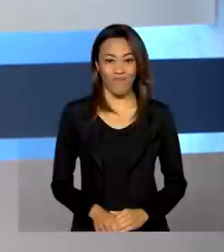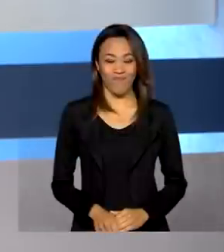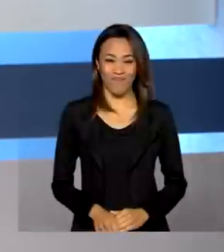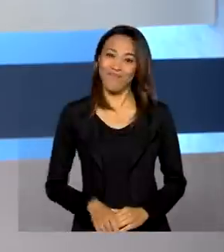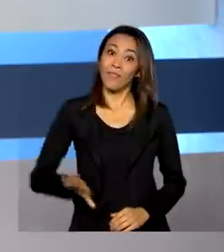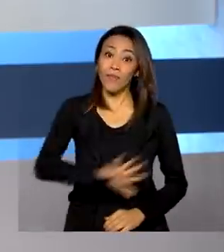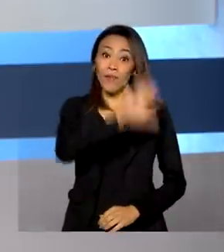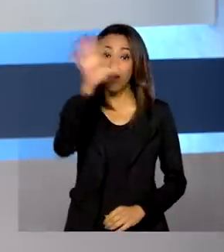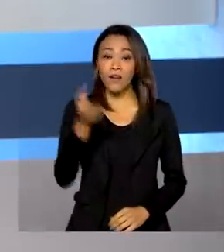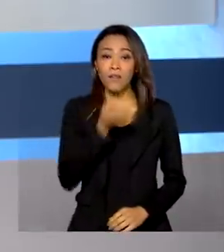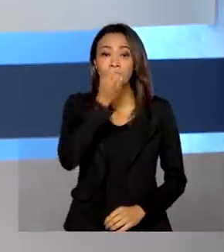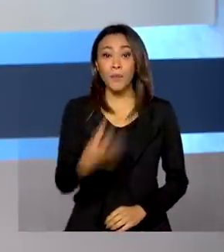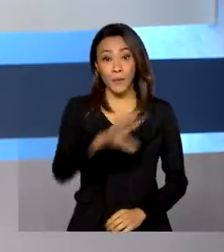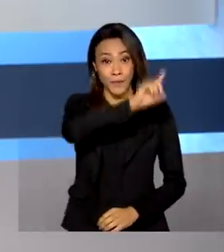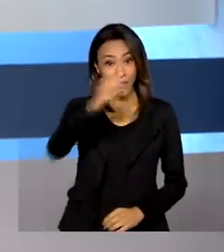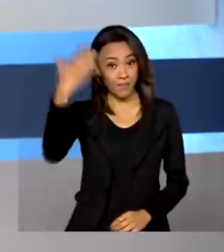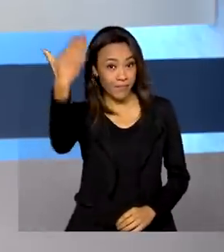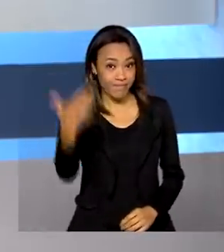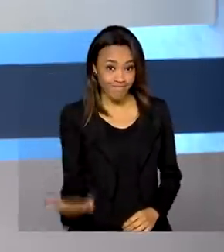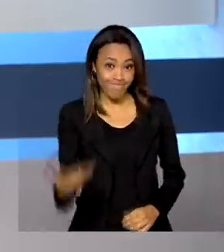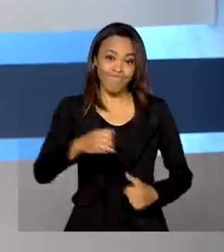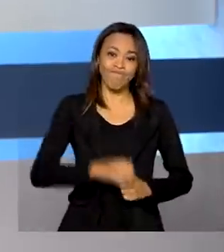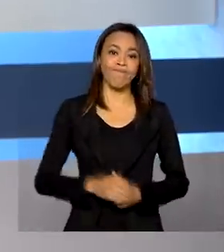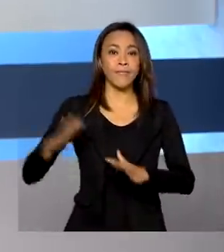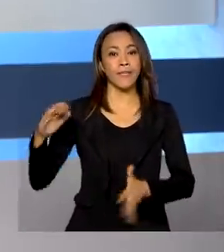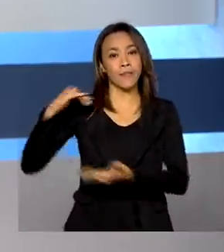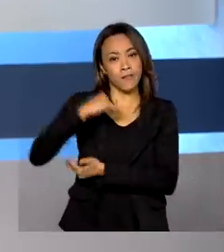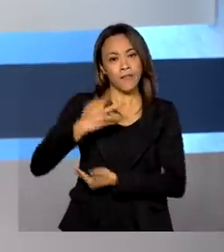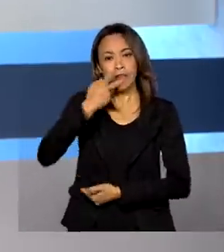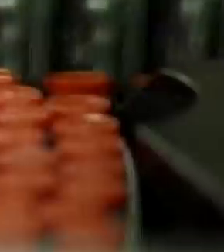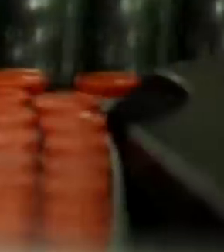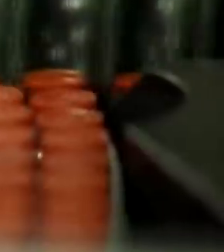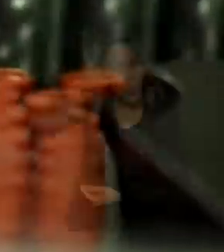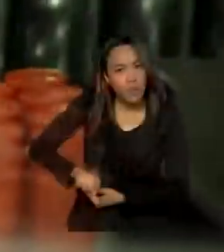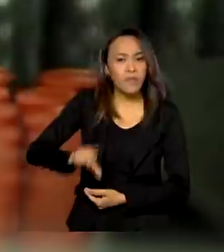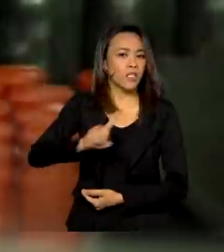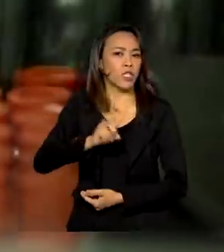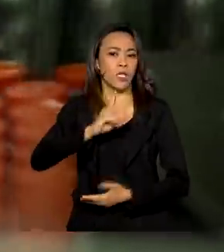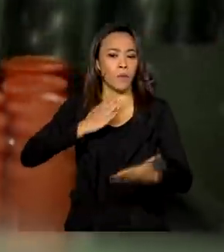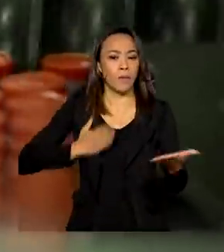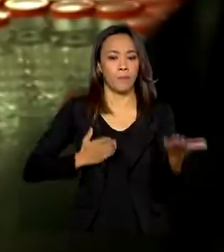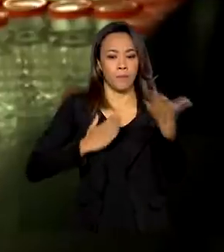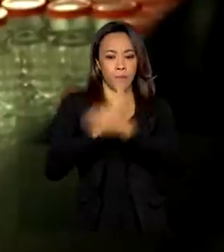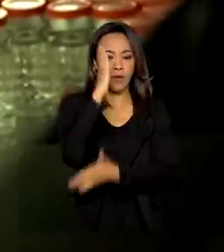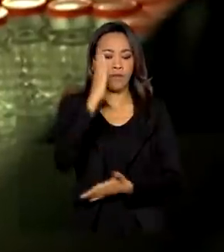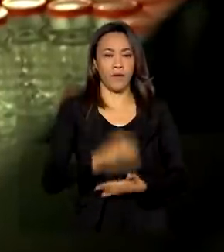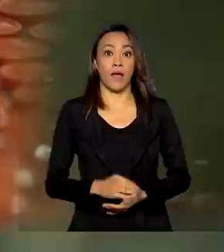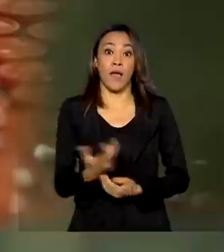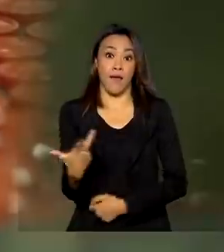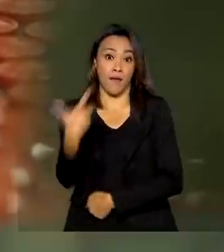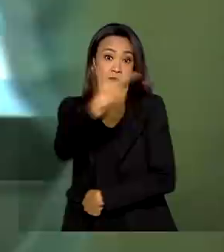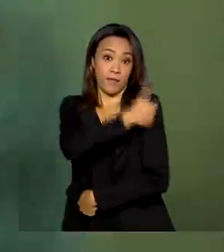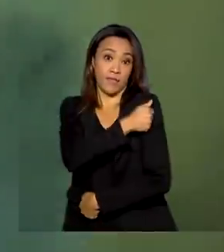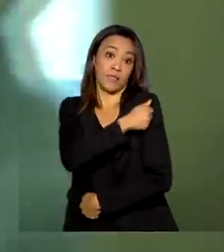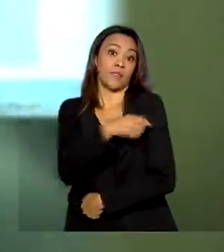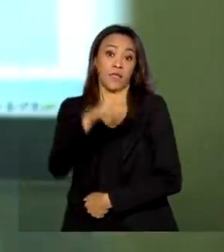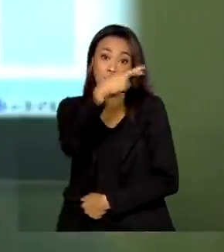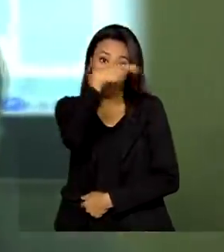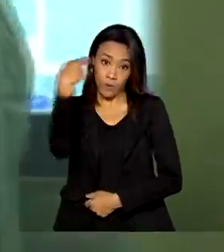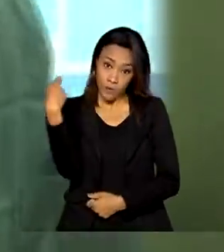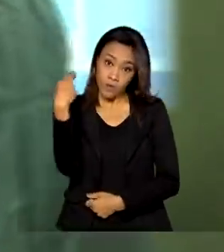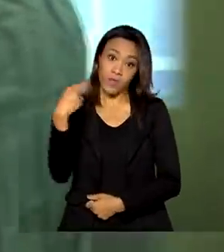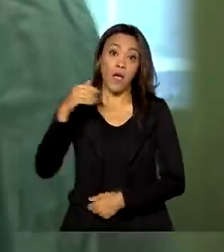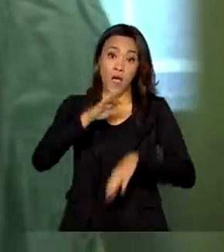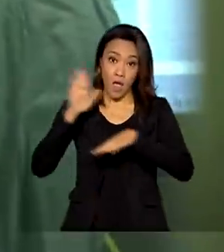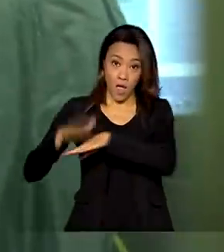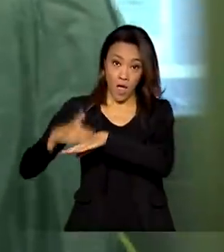Olá, bom dia pra você. Anvisa reafirma a decisão de não aprovar a vacina russa Sputnik V. Por